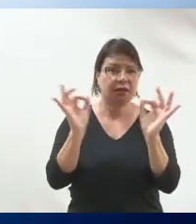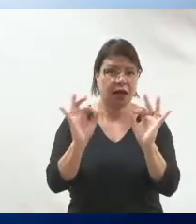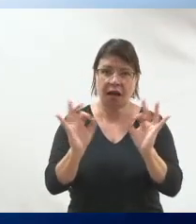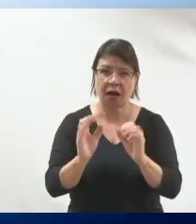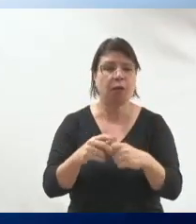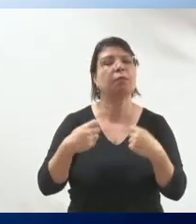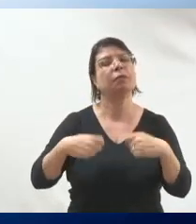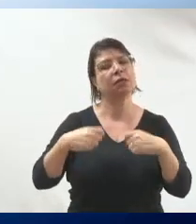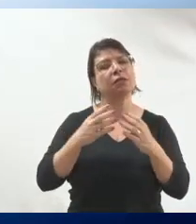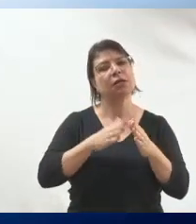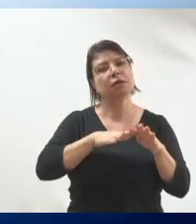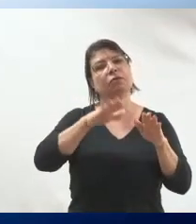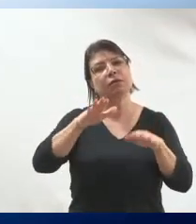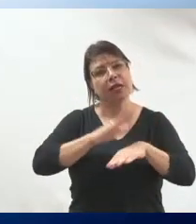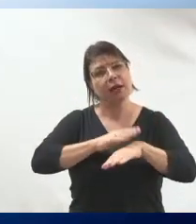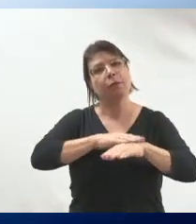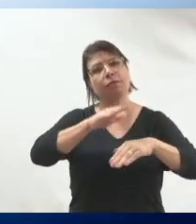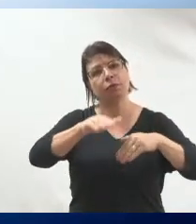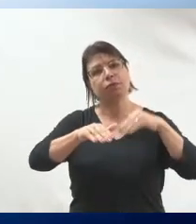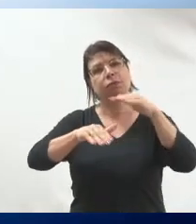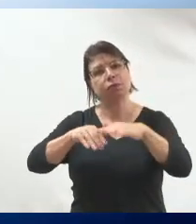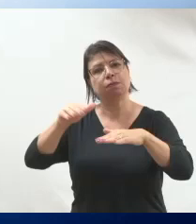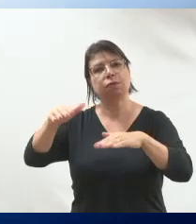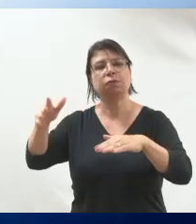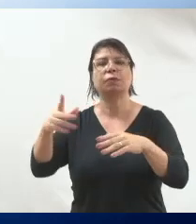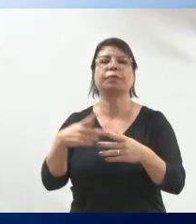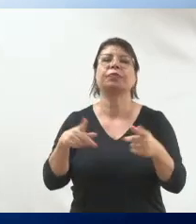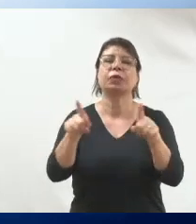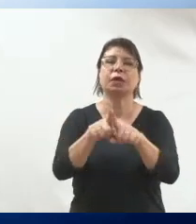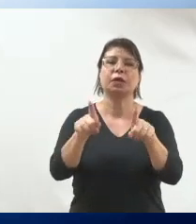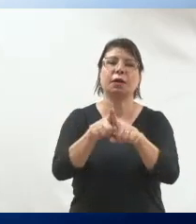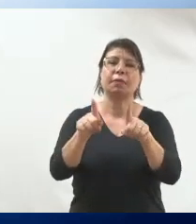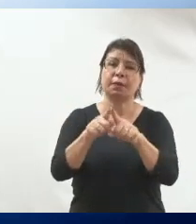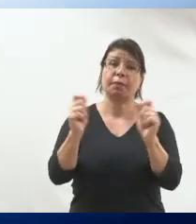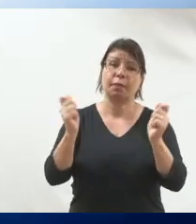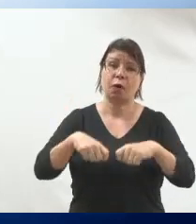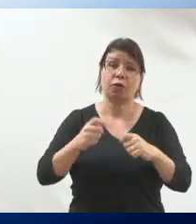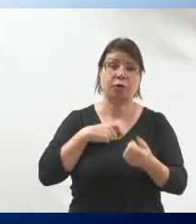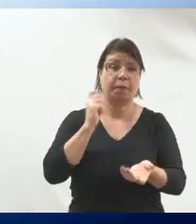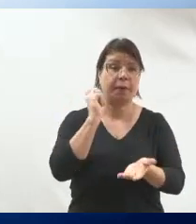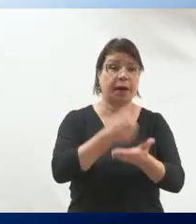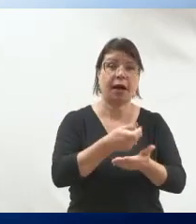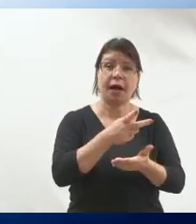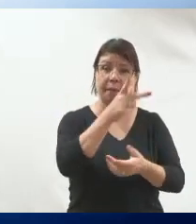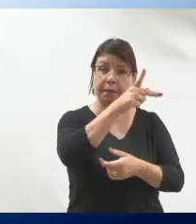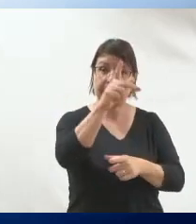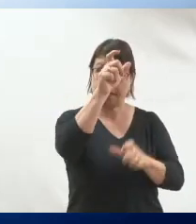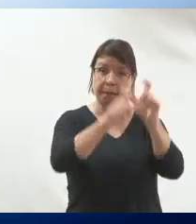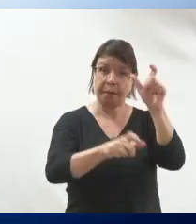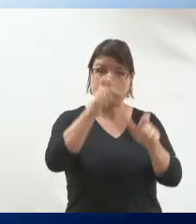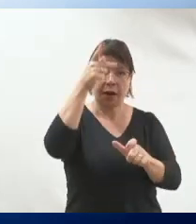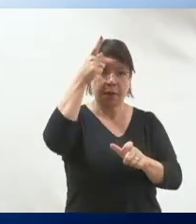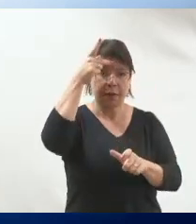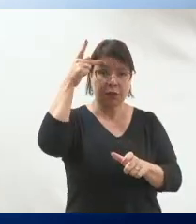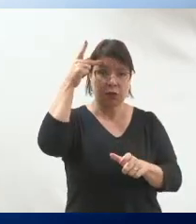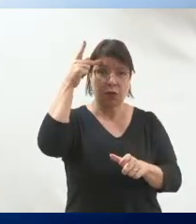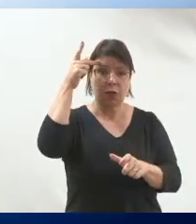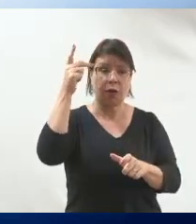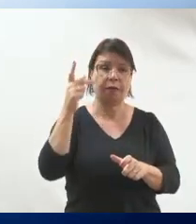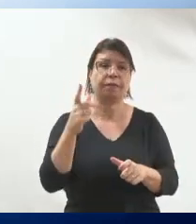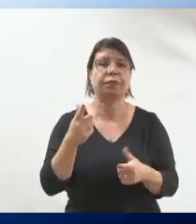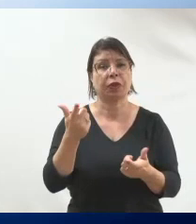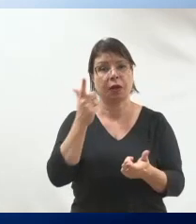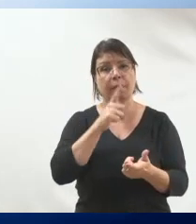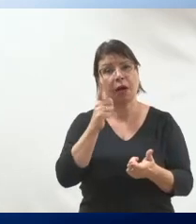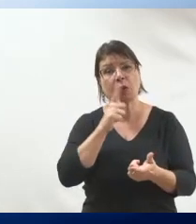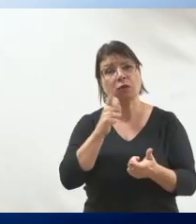colocando isso para frente. Você pode fazer impulsionamento, que é pagar para a pessoa, você atingir